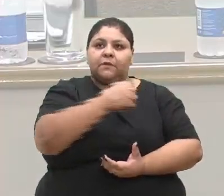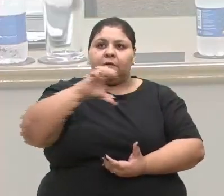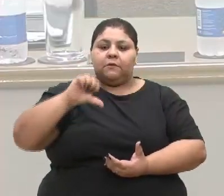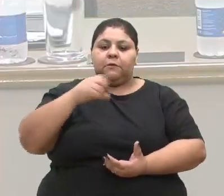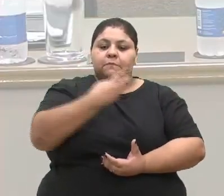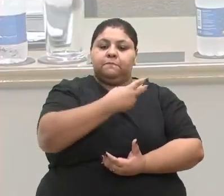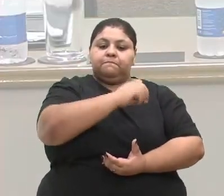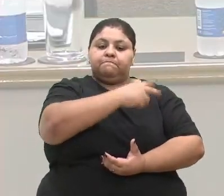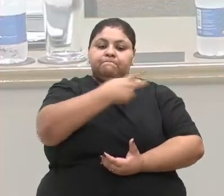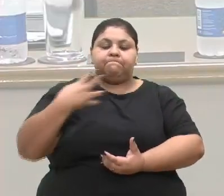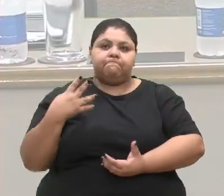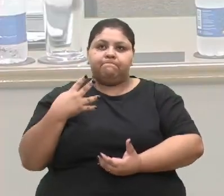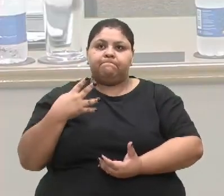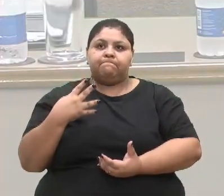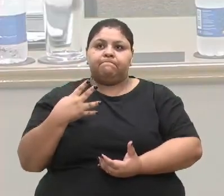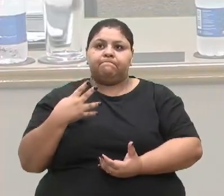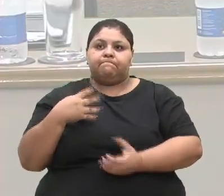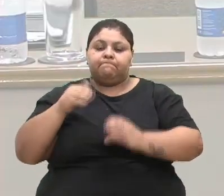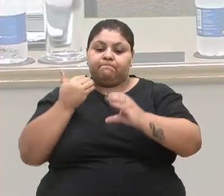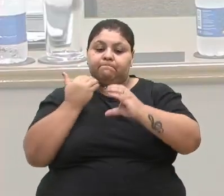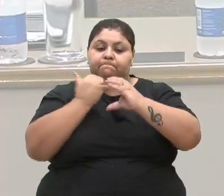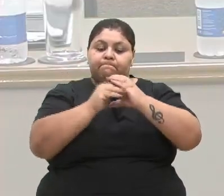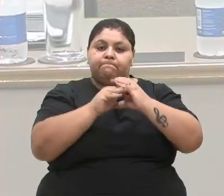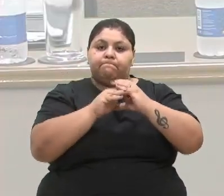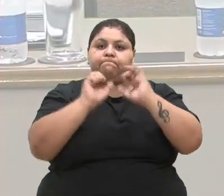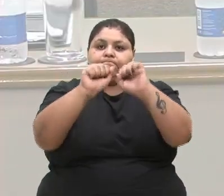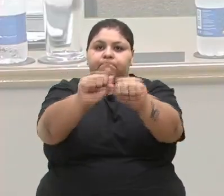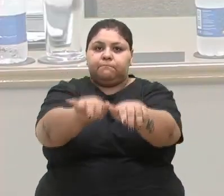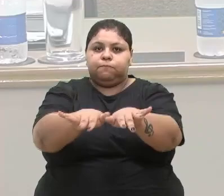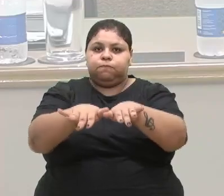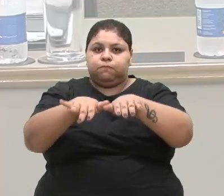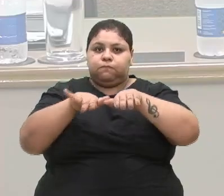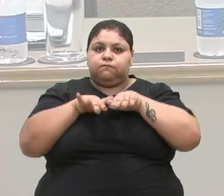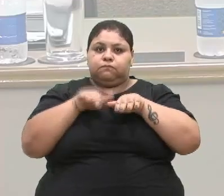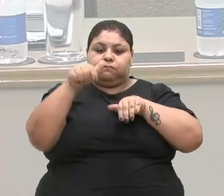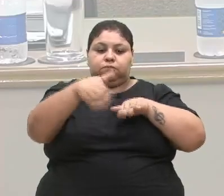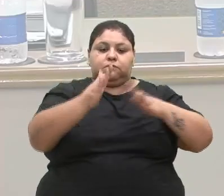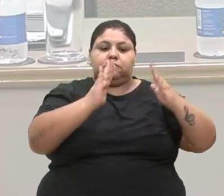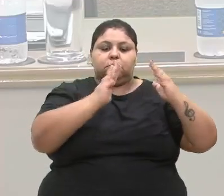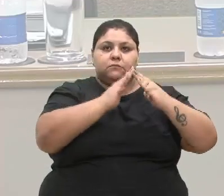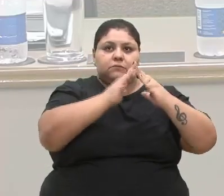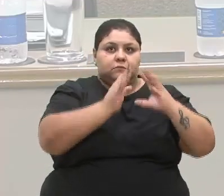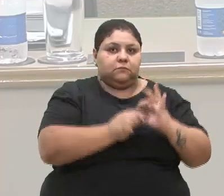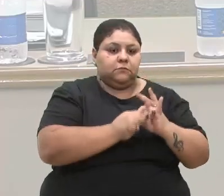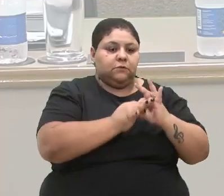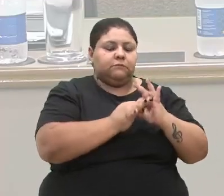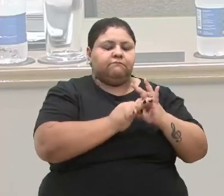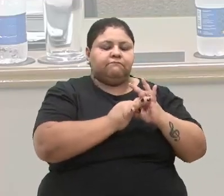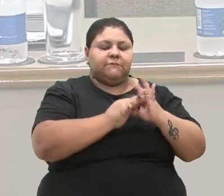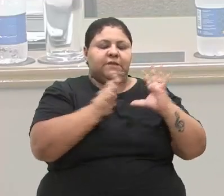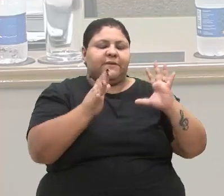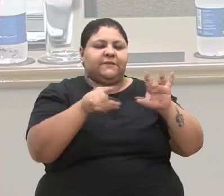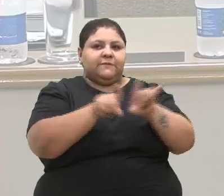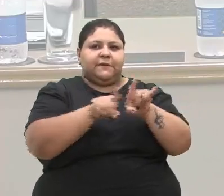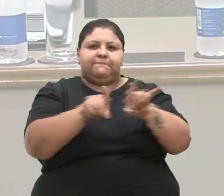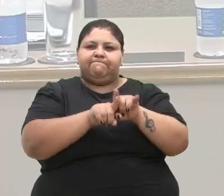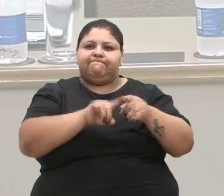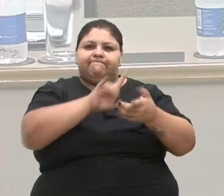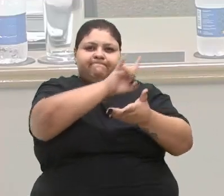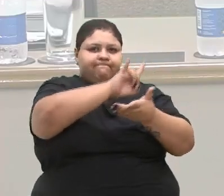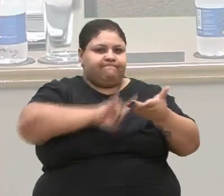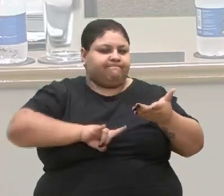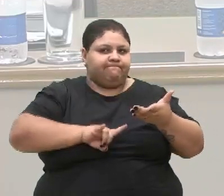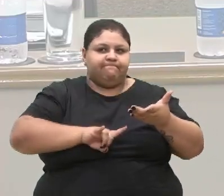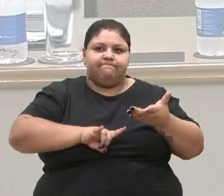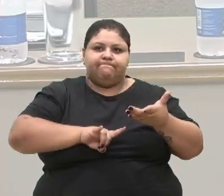-2024, remetendo ao soberano plenário desta Casa a sua deliberação. É o parecer, salvo o melhor